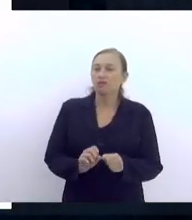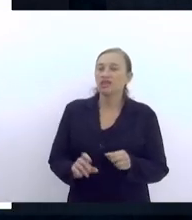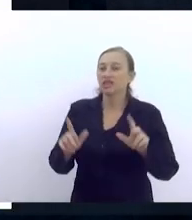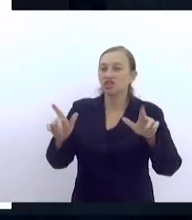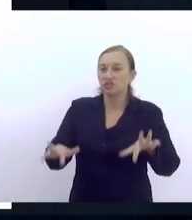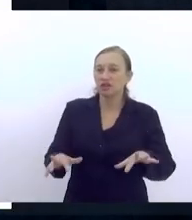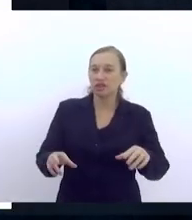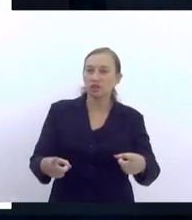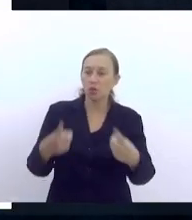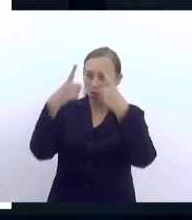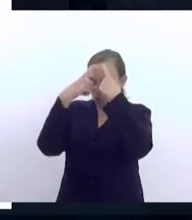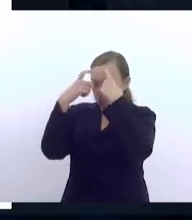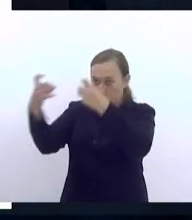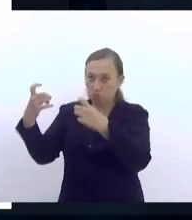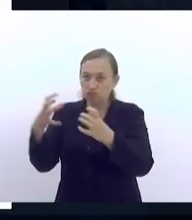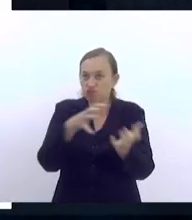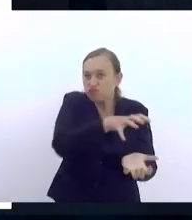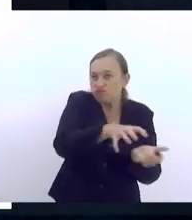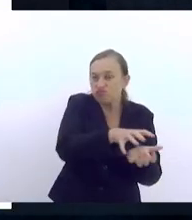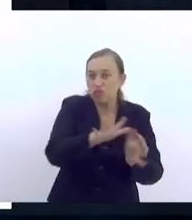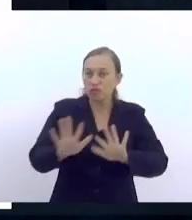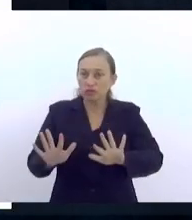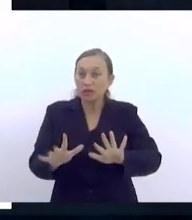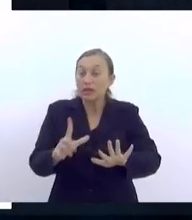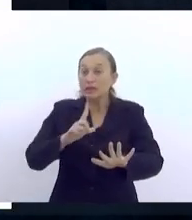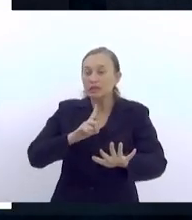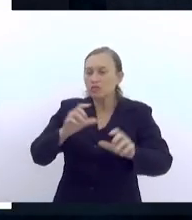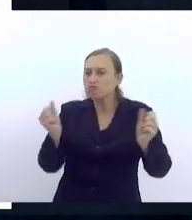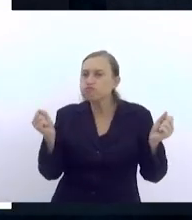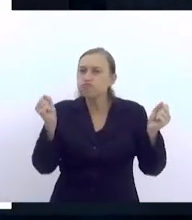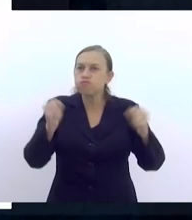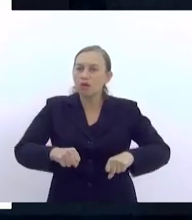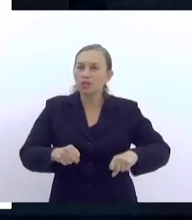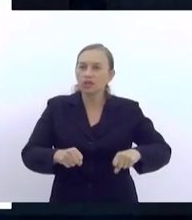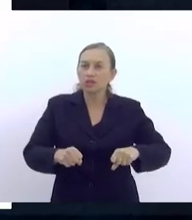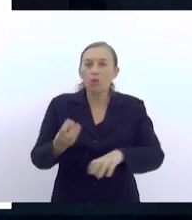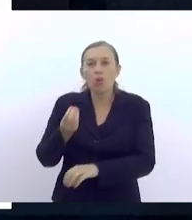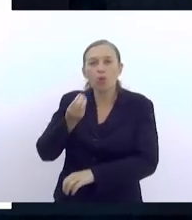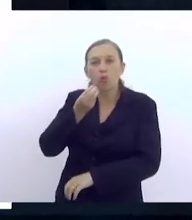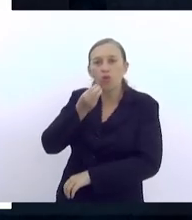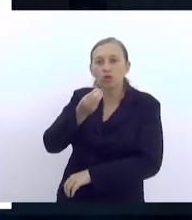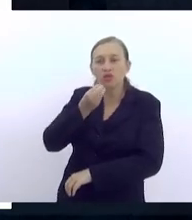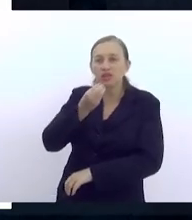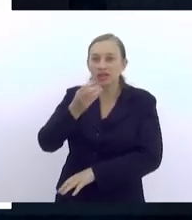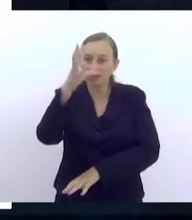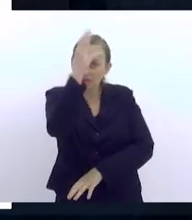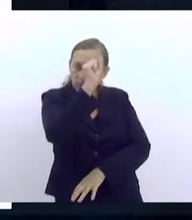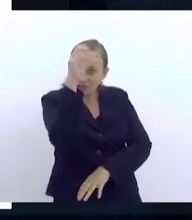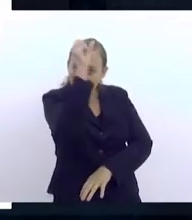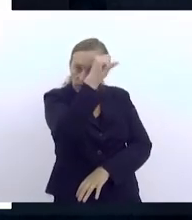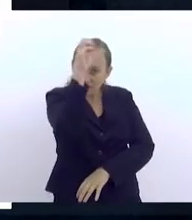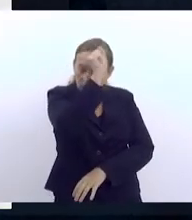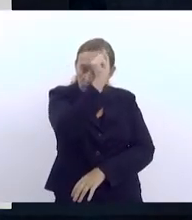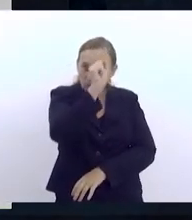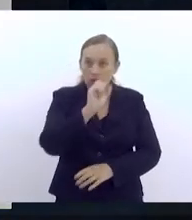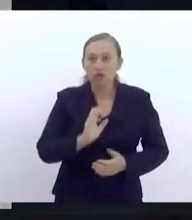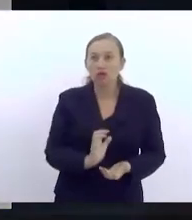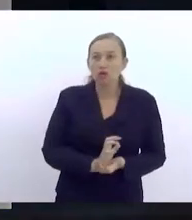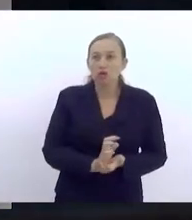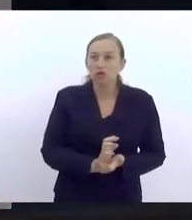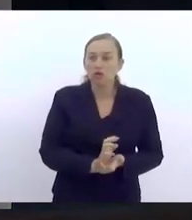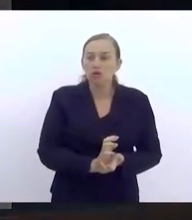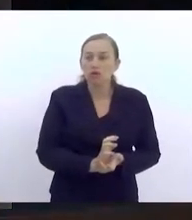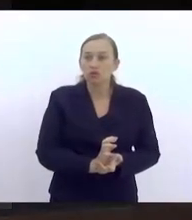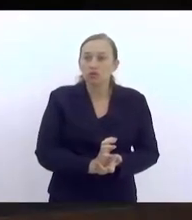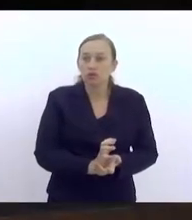violência. Que o conflito, ele tem um potencial e uma oportunidade de aprendizagem. Que o conflito é um